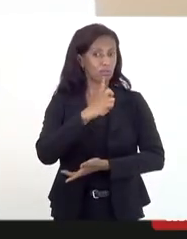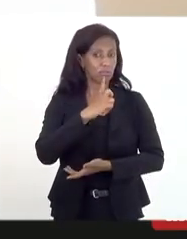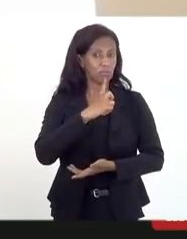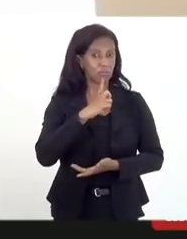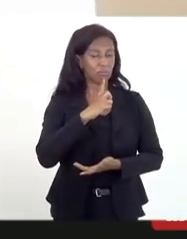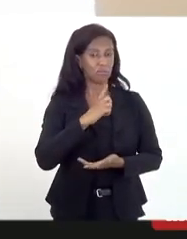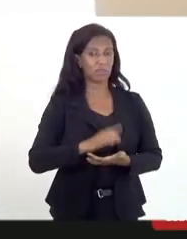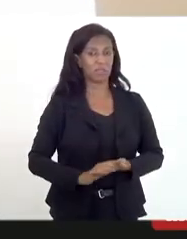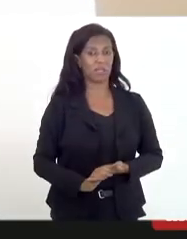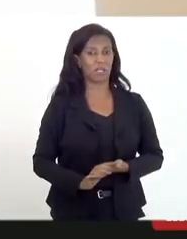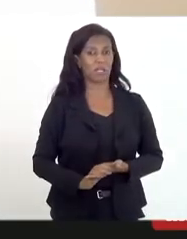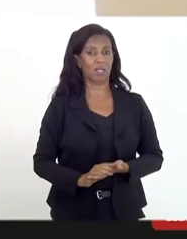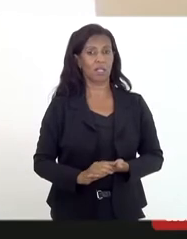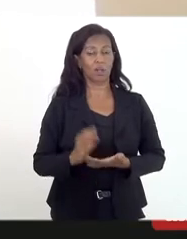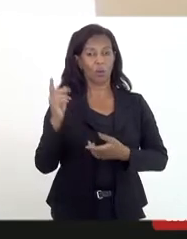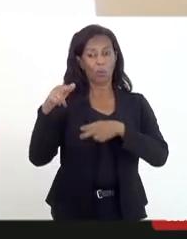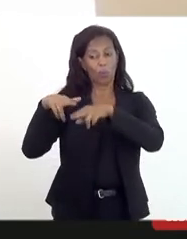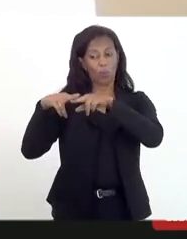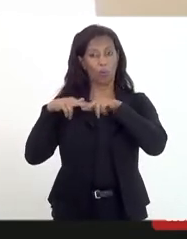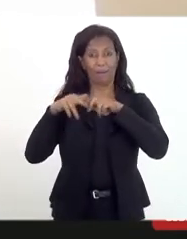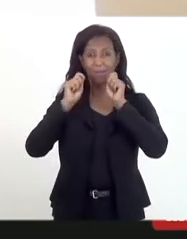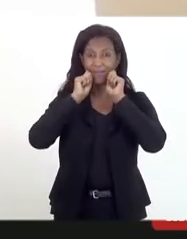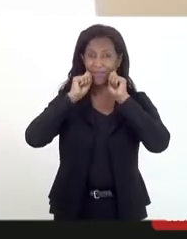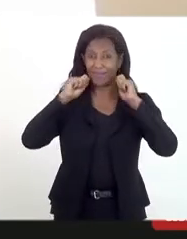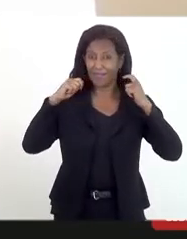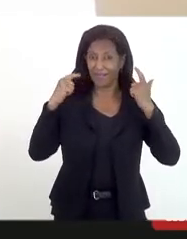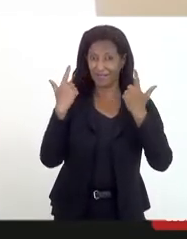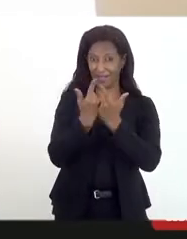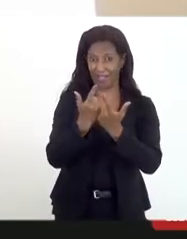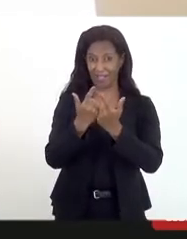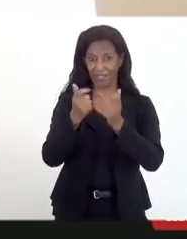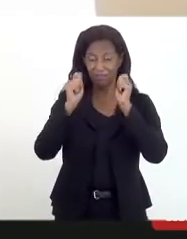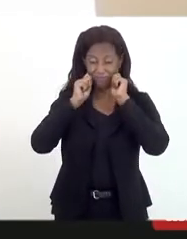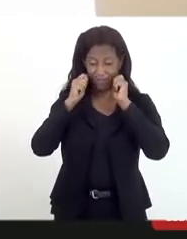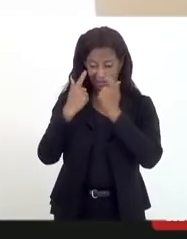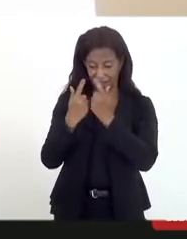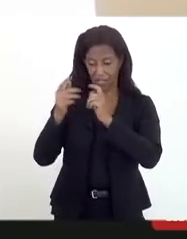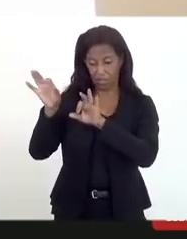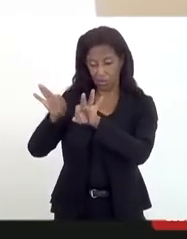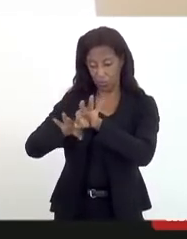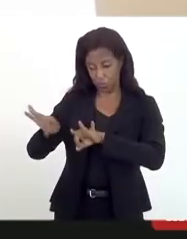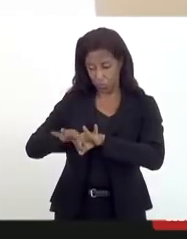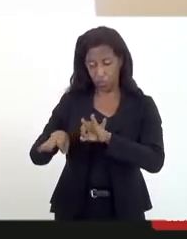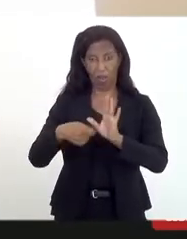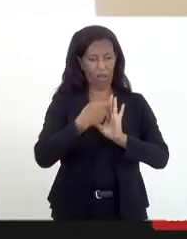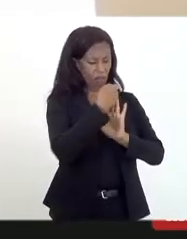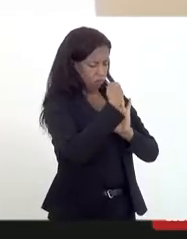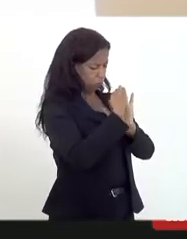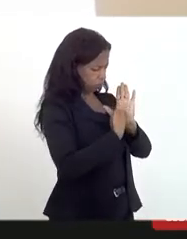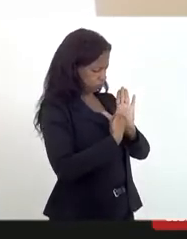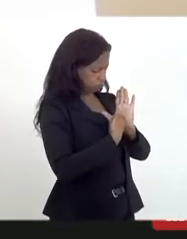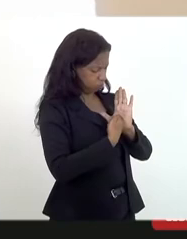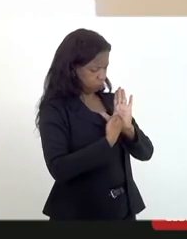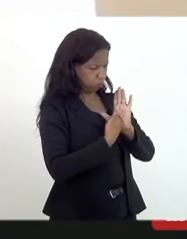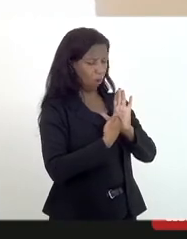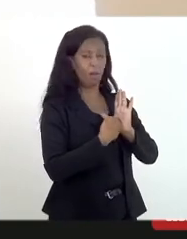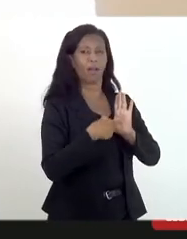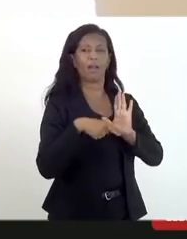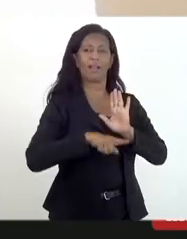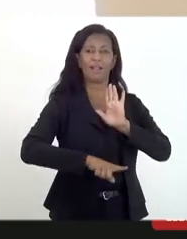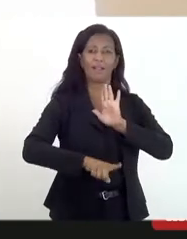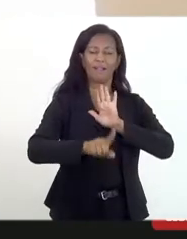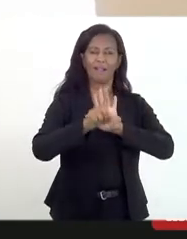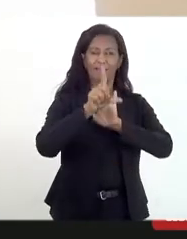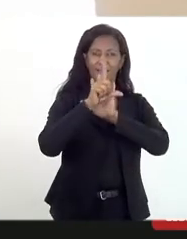sobretudo, em função da LERJ. A LERJ capitaneou, organizou, redigiu, derrubou o veto e,